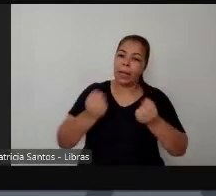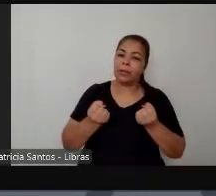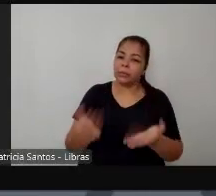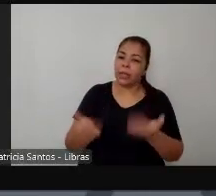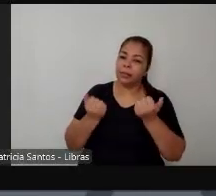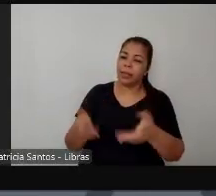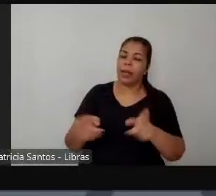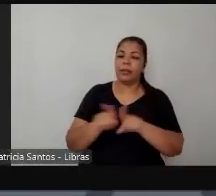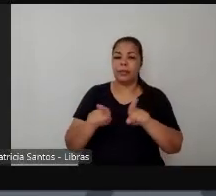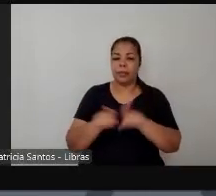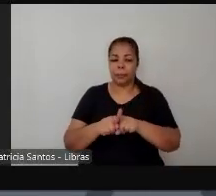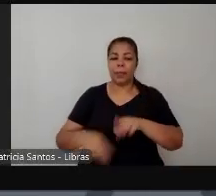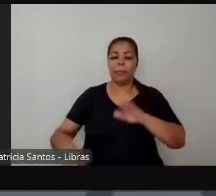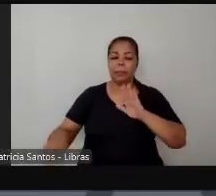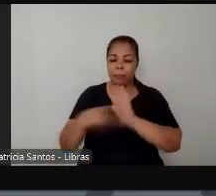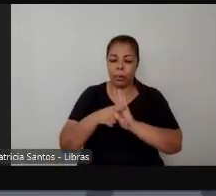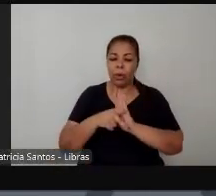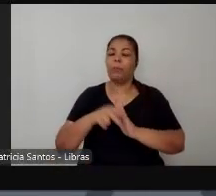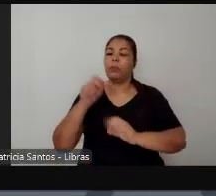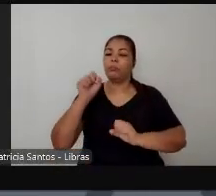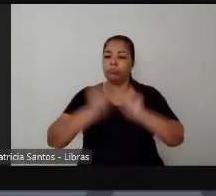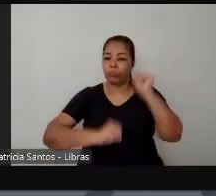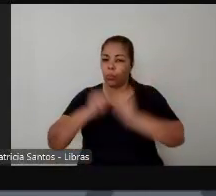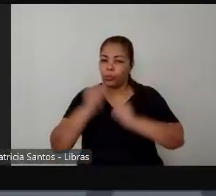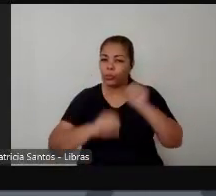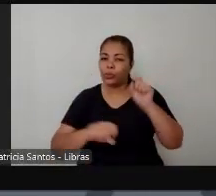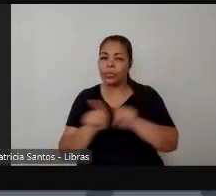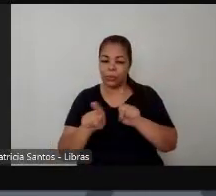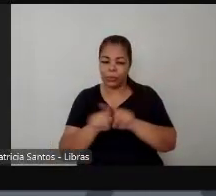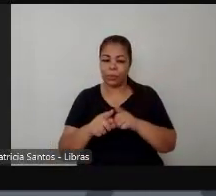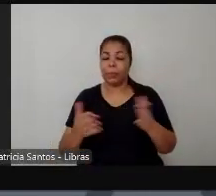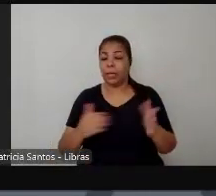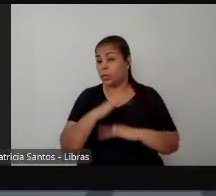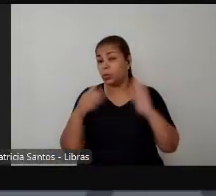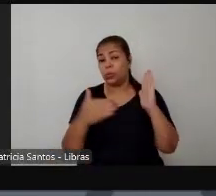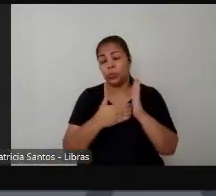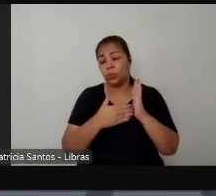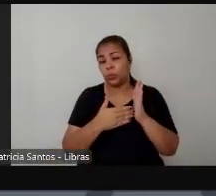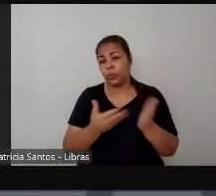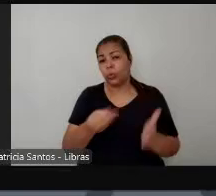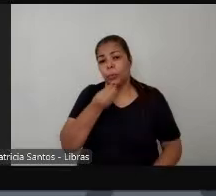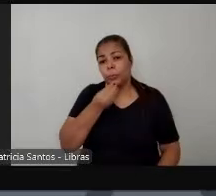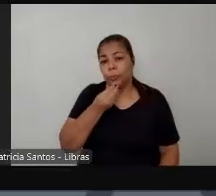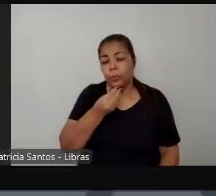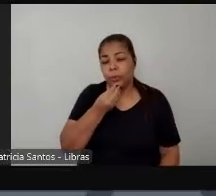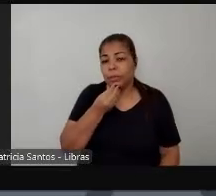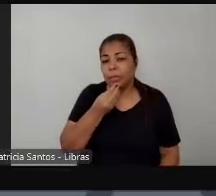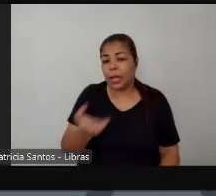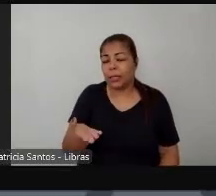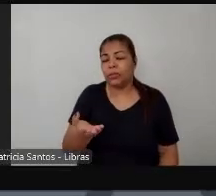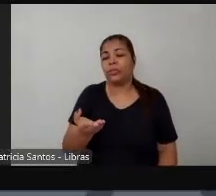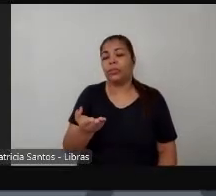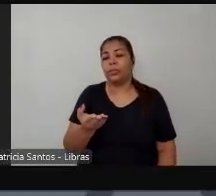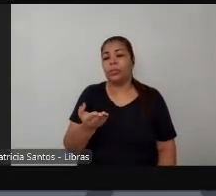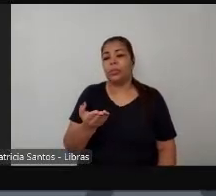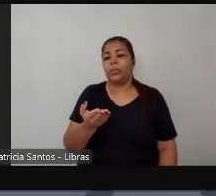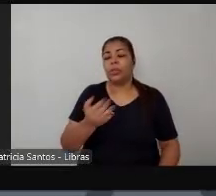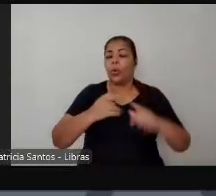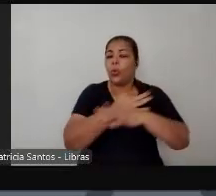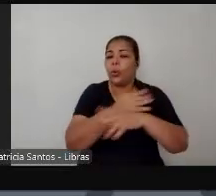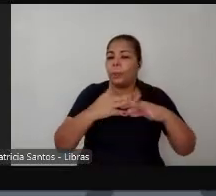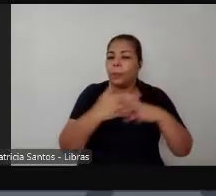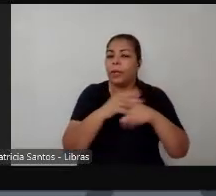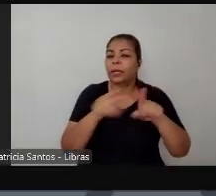e com tudo que a sociedade urbana permitiu oferecer na possibilidade de ascensão